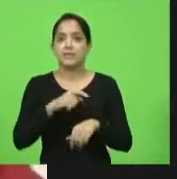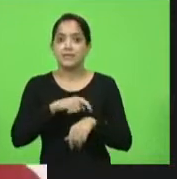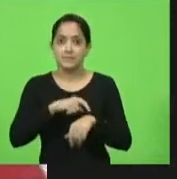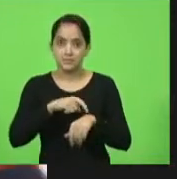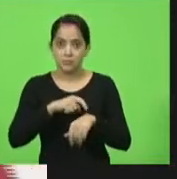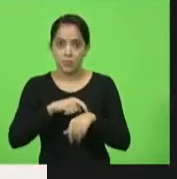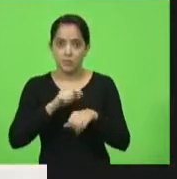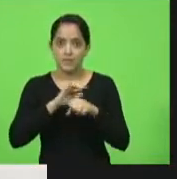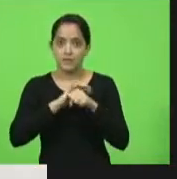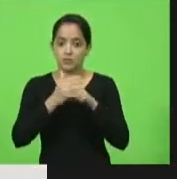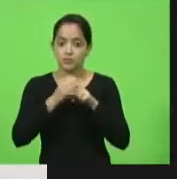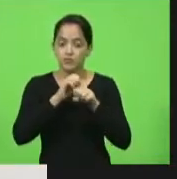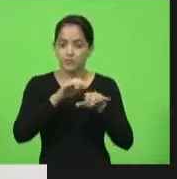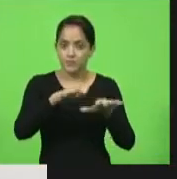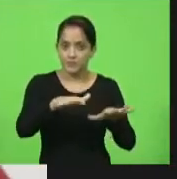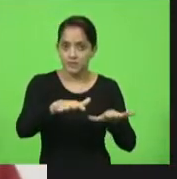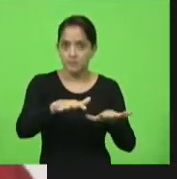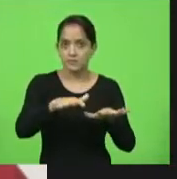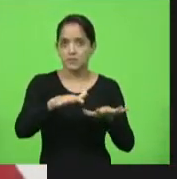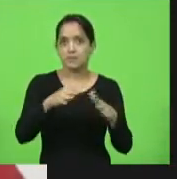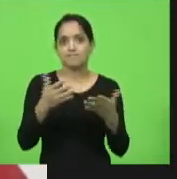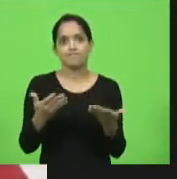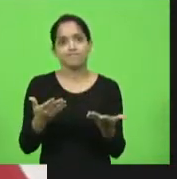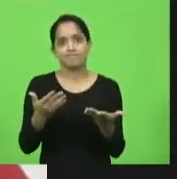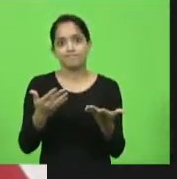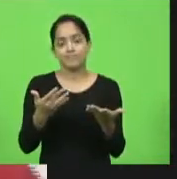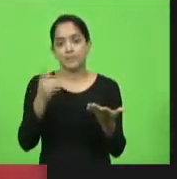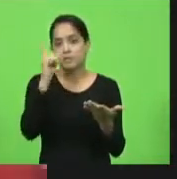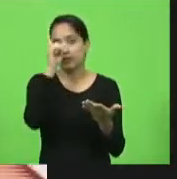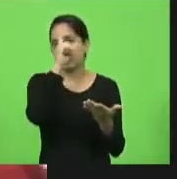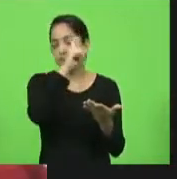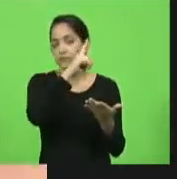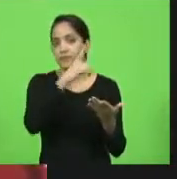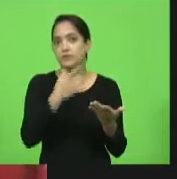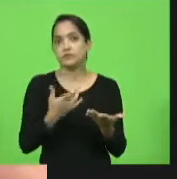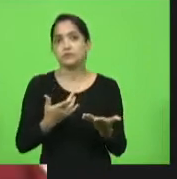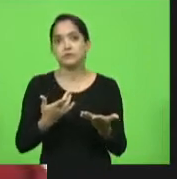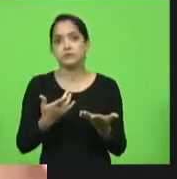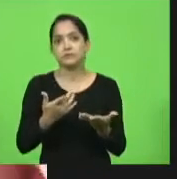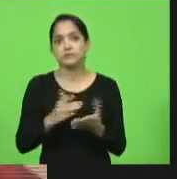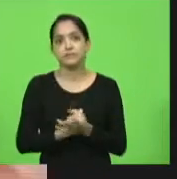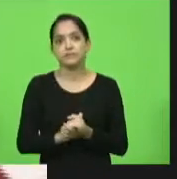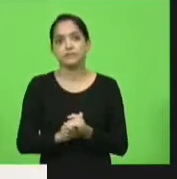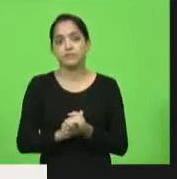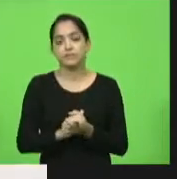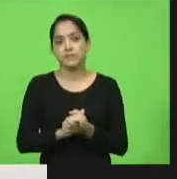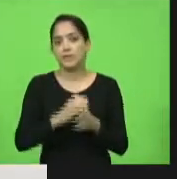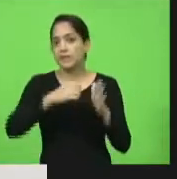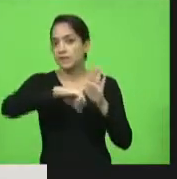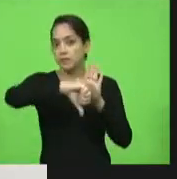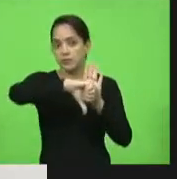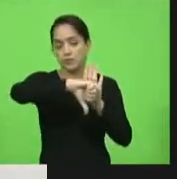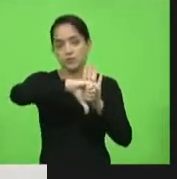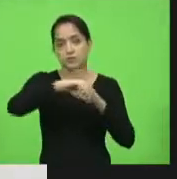pandemia é uma atitude extremamente criminosa.